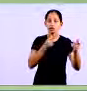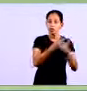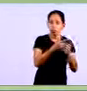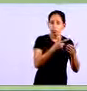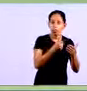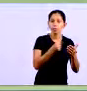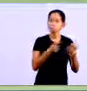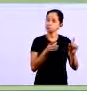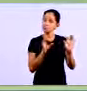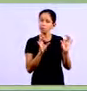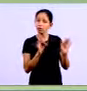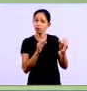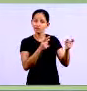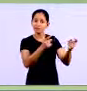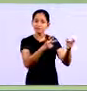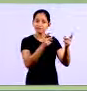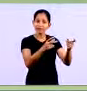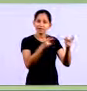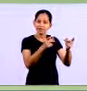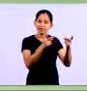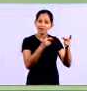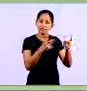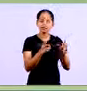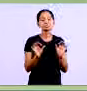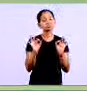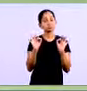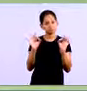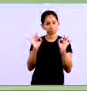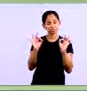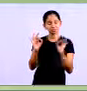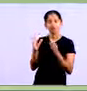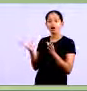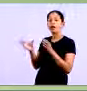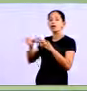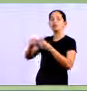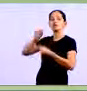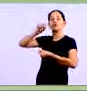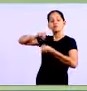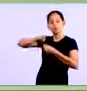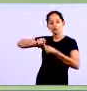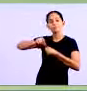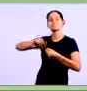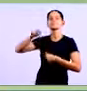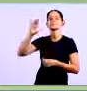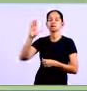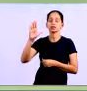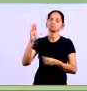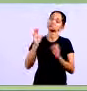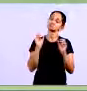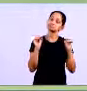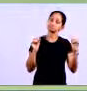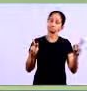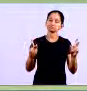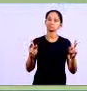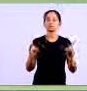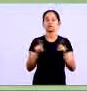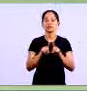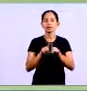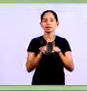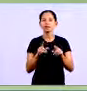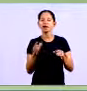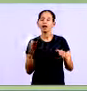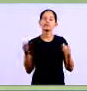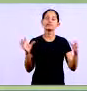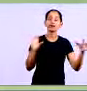cliente faz a solicitação ou à medida que está vendendo né eu posso ter hoje já existe com muita facilidade acesso às informações